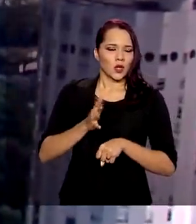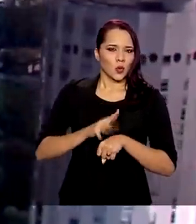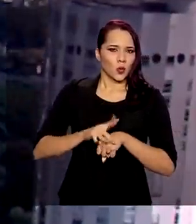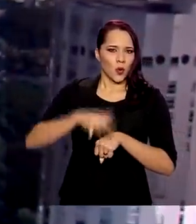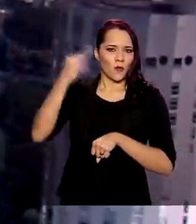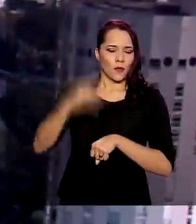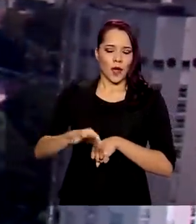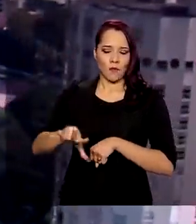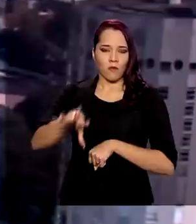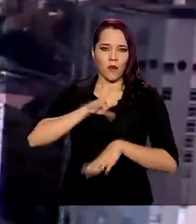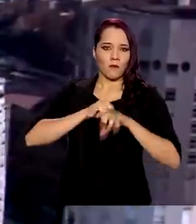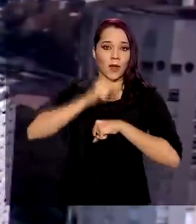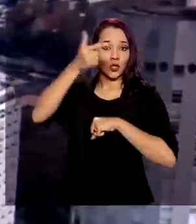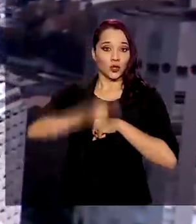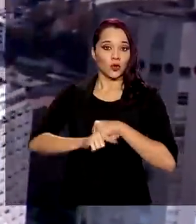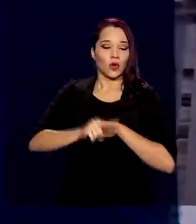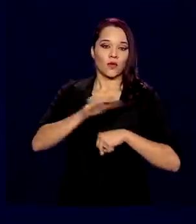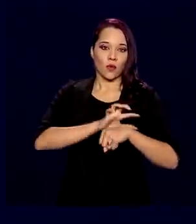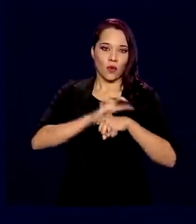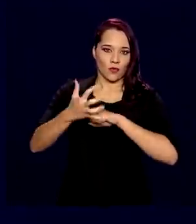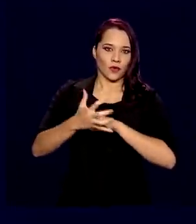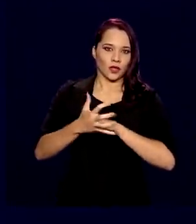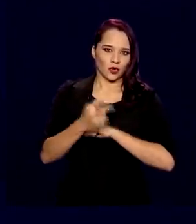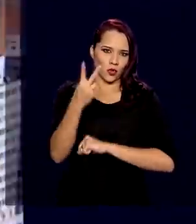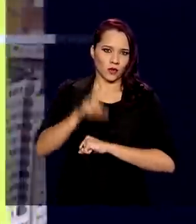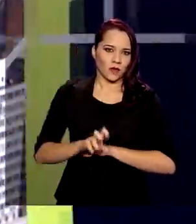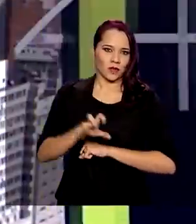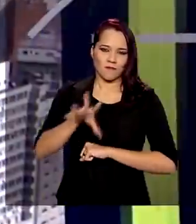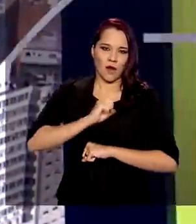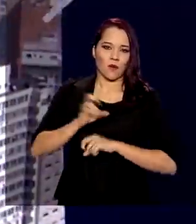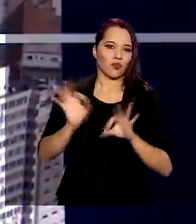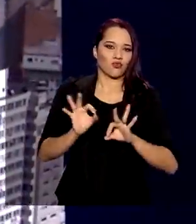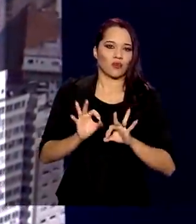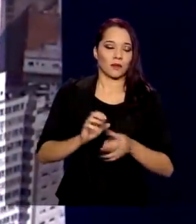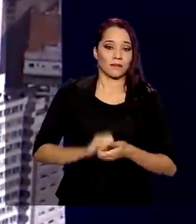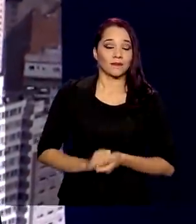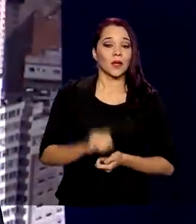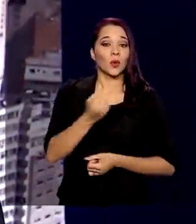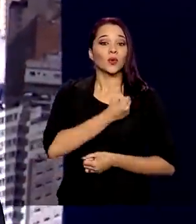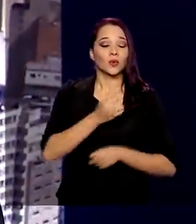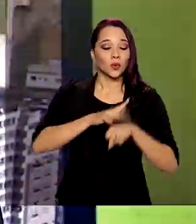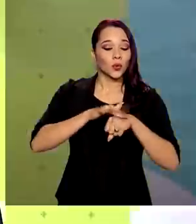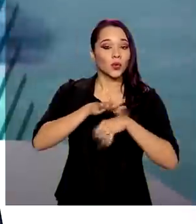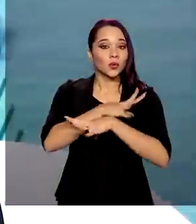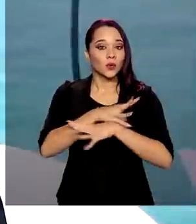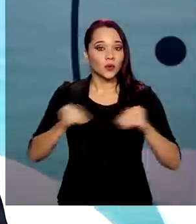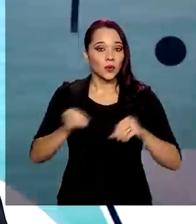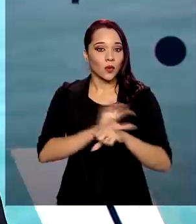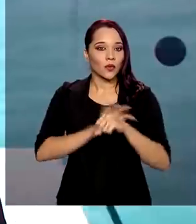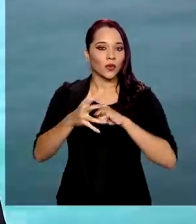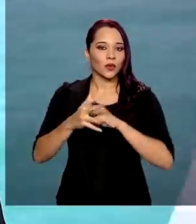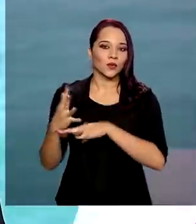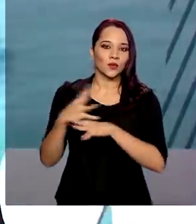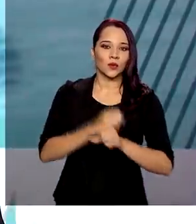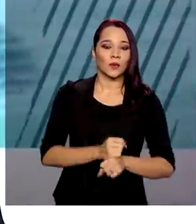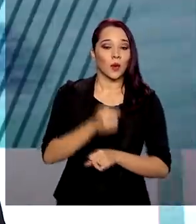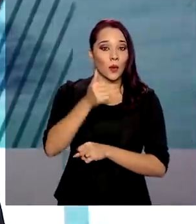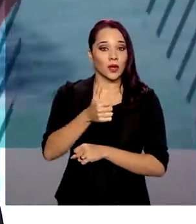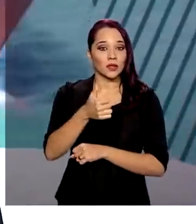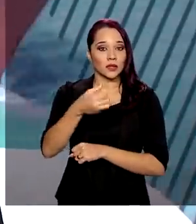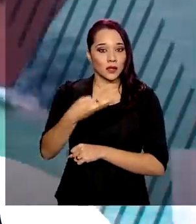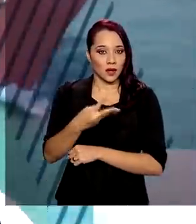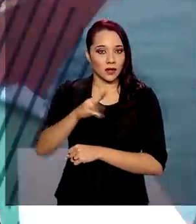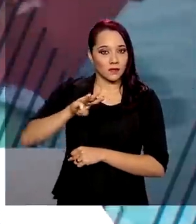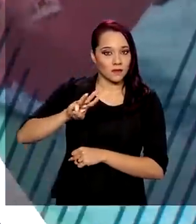reinfecção por Covid-19, de acordo com o Ministério da Saúde. E o número de recuperados da doença chega a quase 3